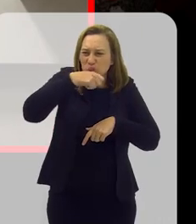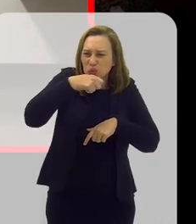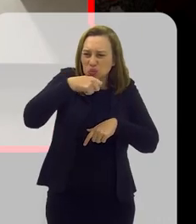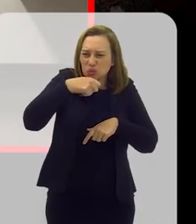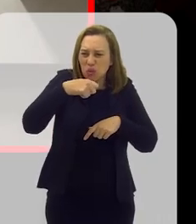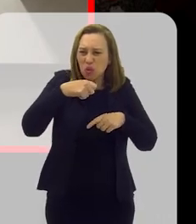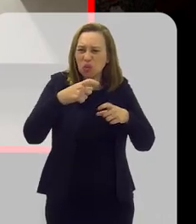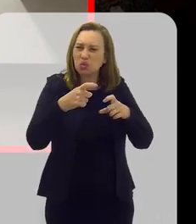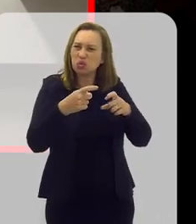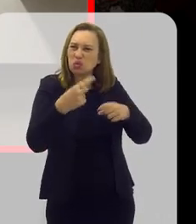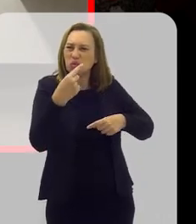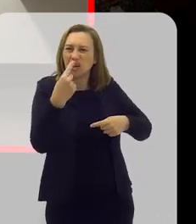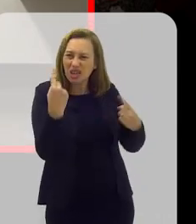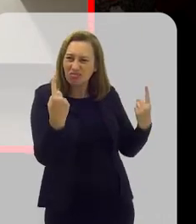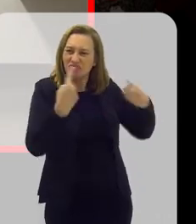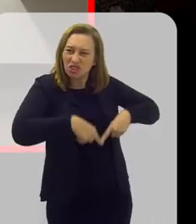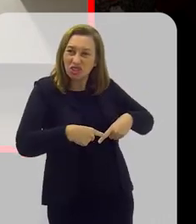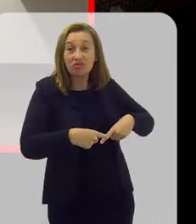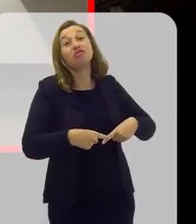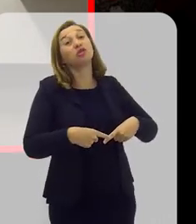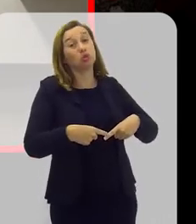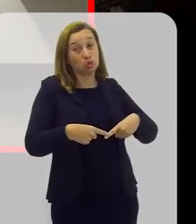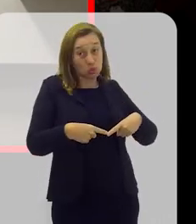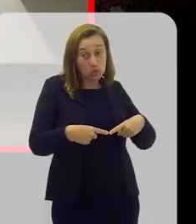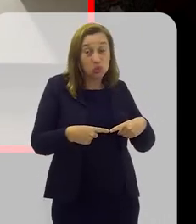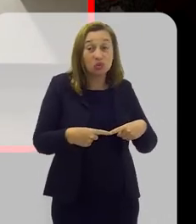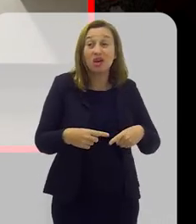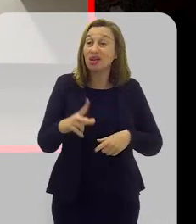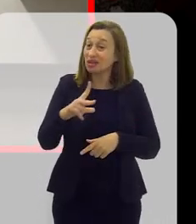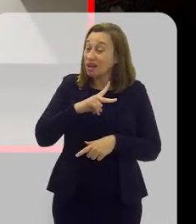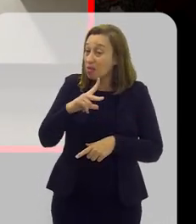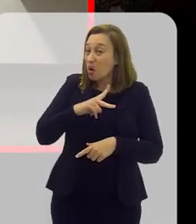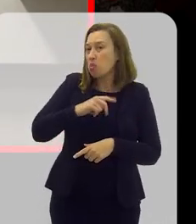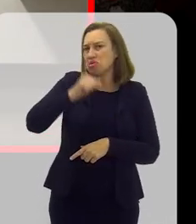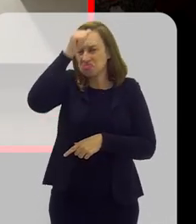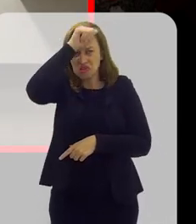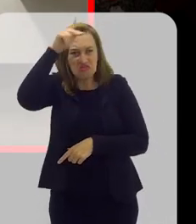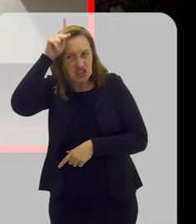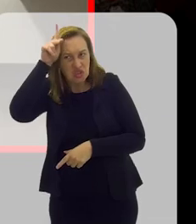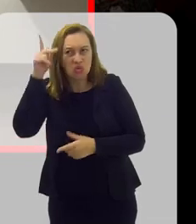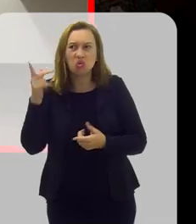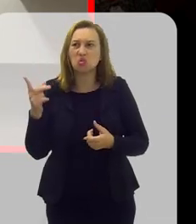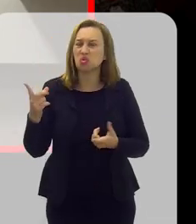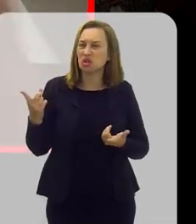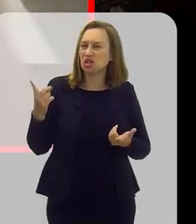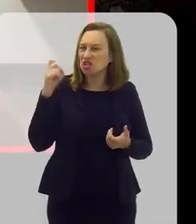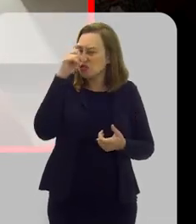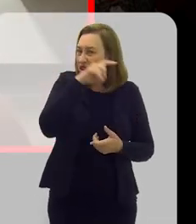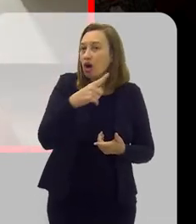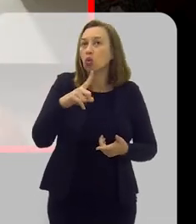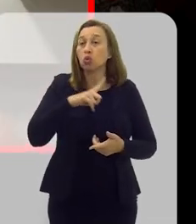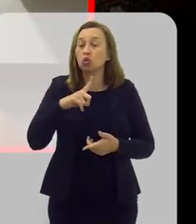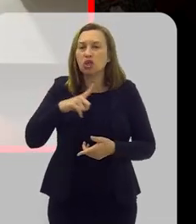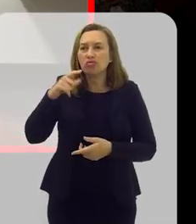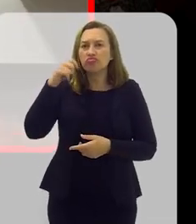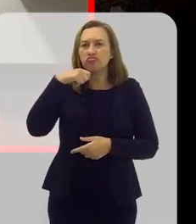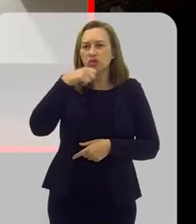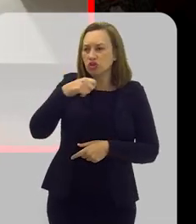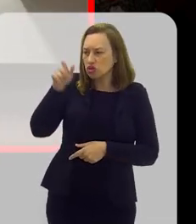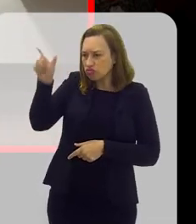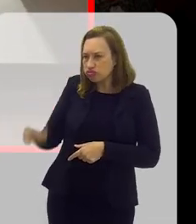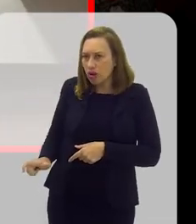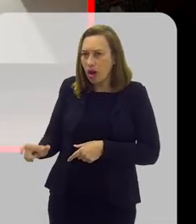desafio, né? E muitas vezes até na própria prefeitura, quando tem um dentista,